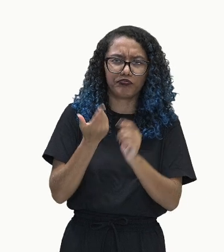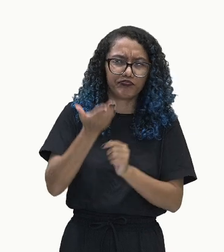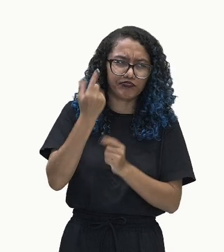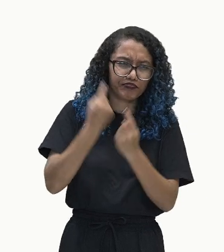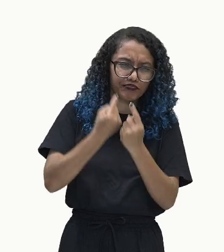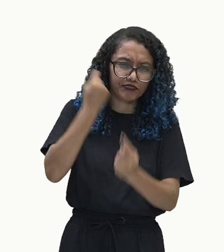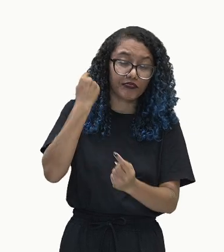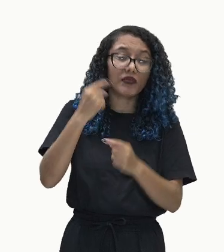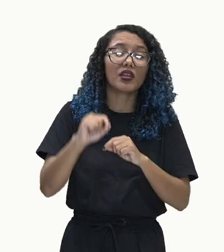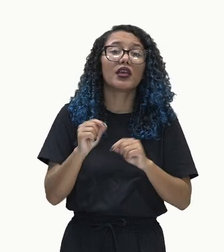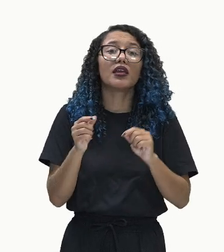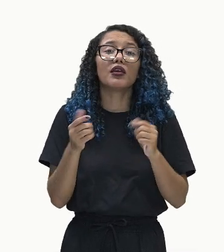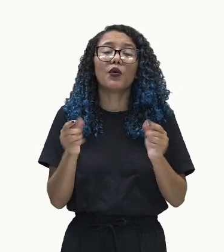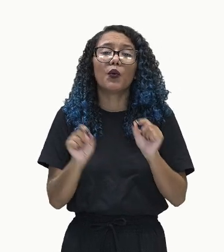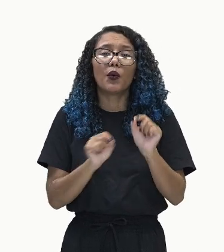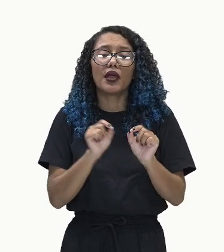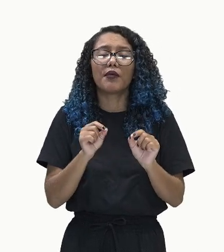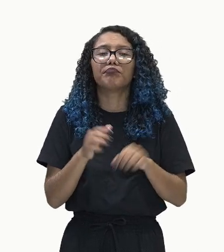Idade Moderna